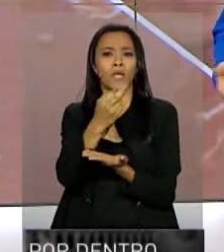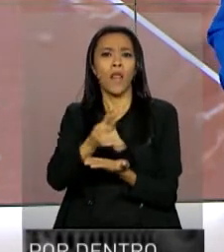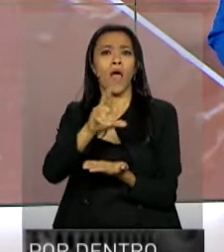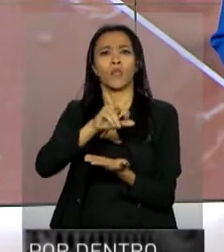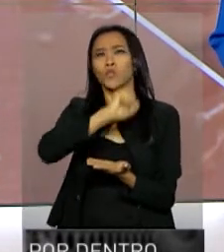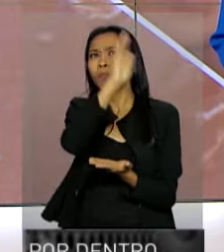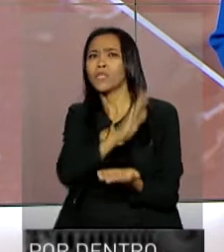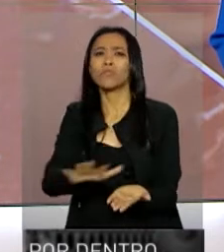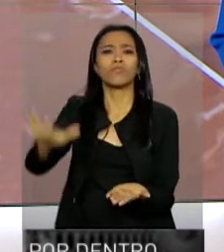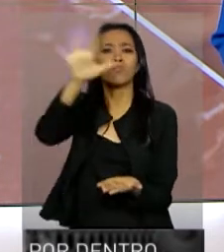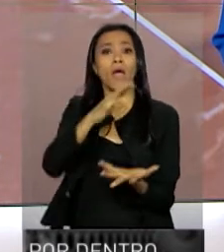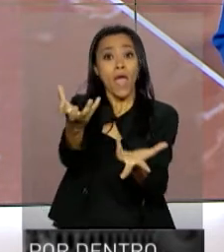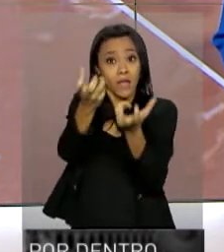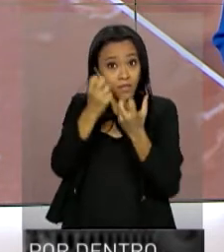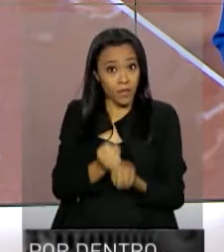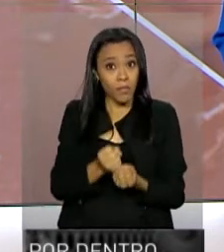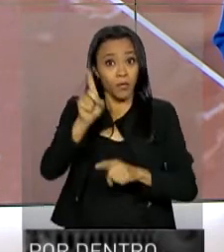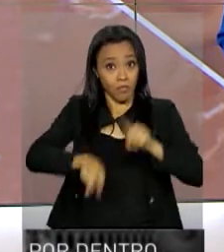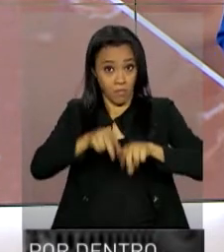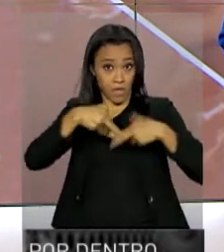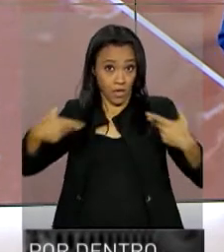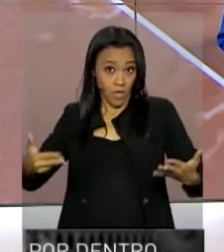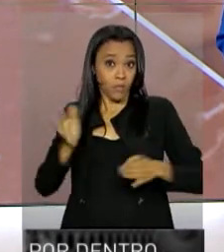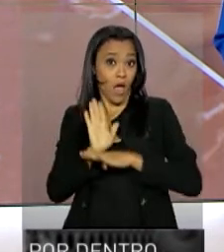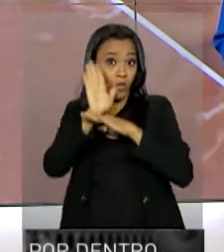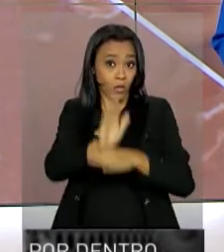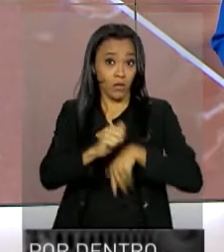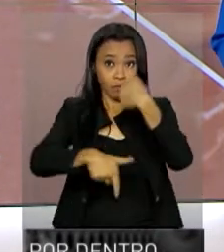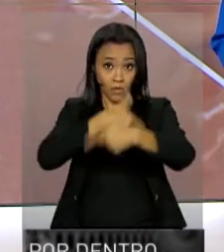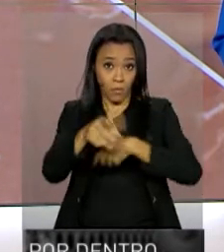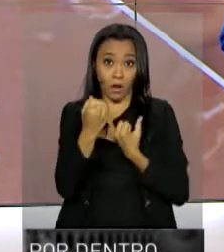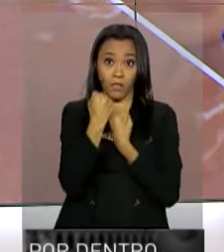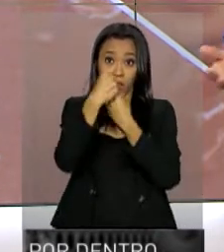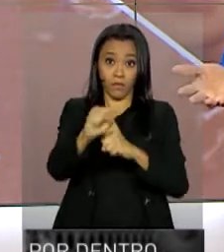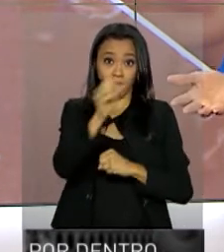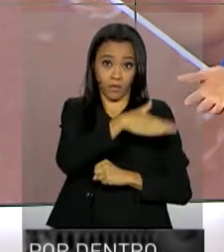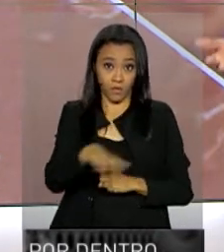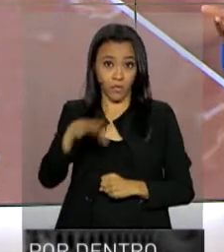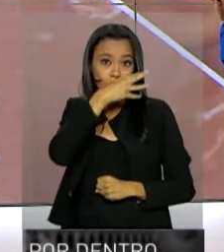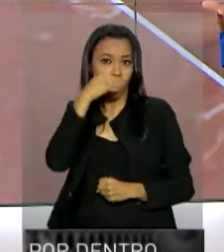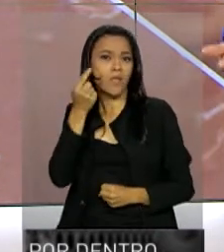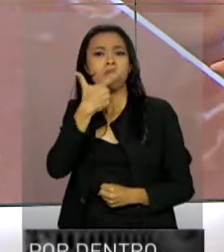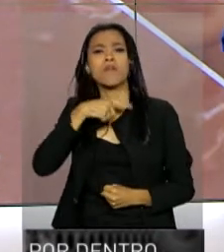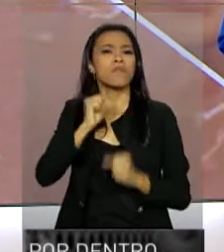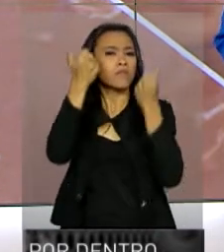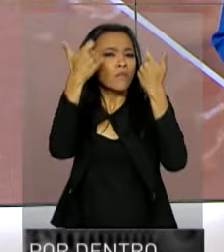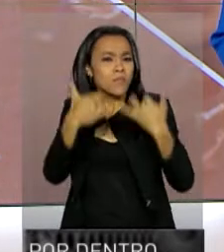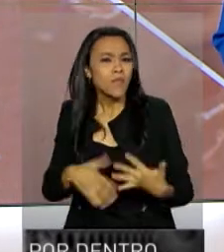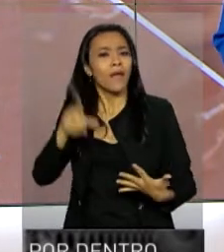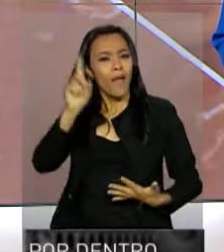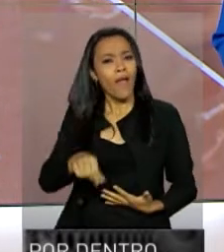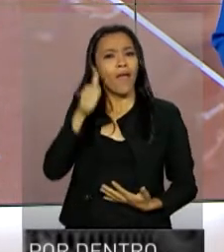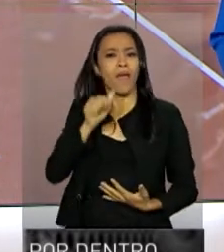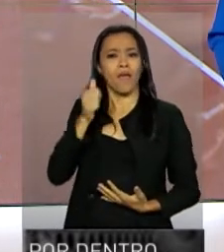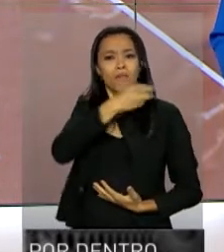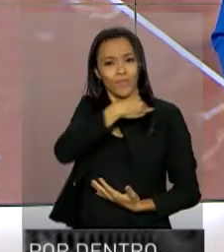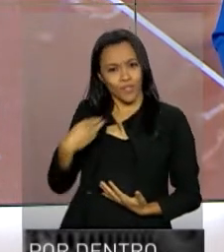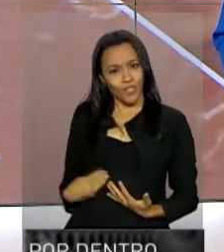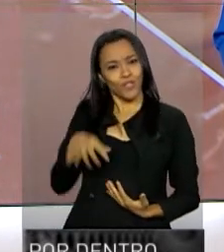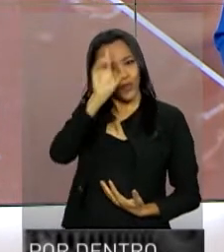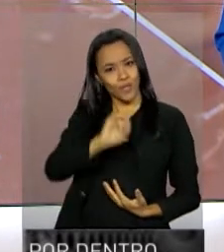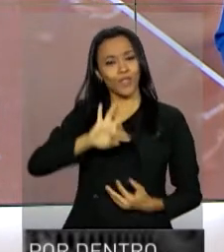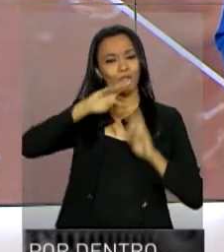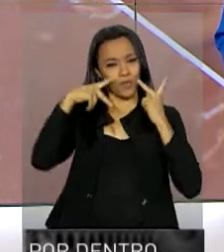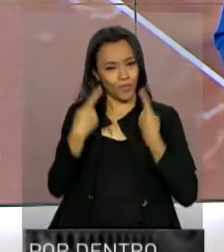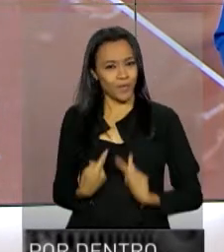kits para ajudar no trabalho de defesa dos direitos da criança e do adolescente. Quem detalha a iniciativa para a gente é a ministra dos direitos